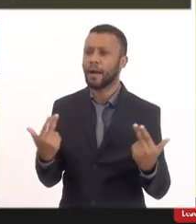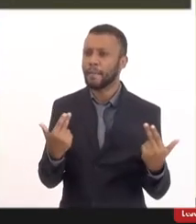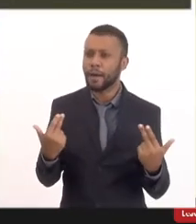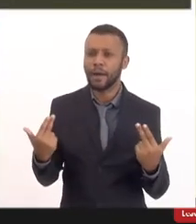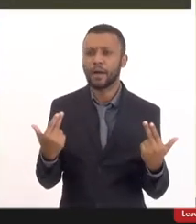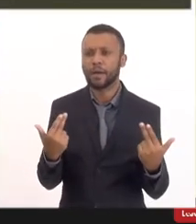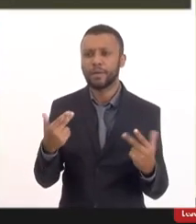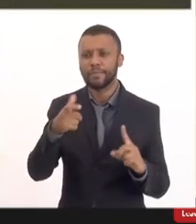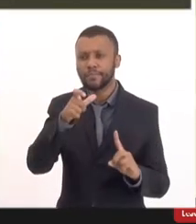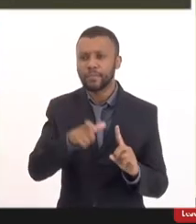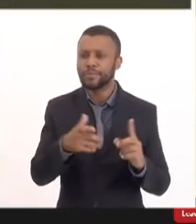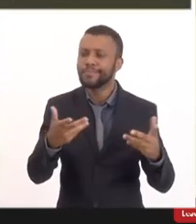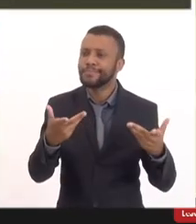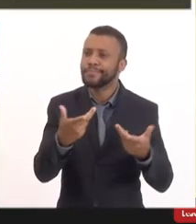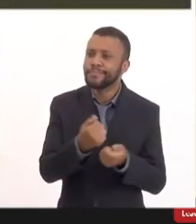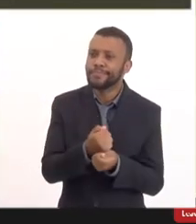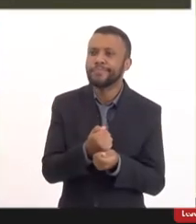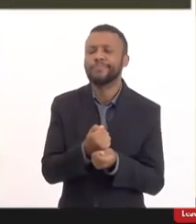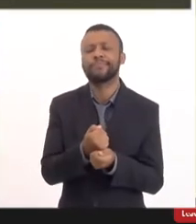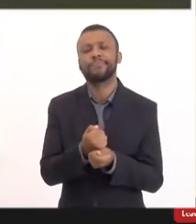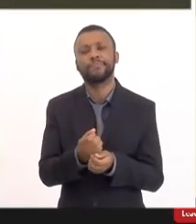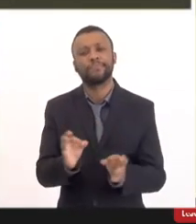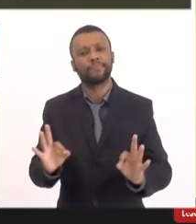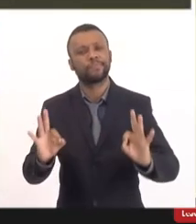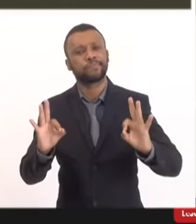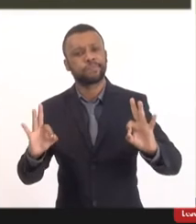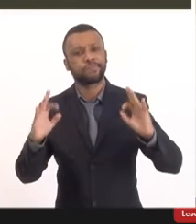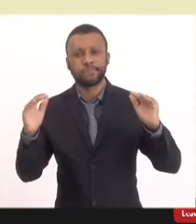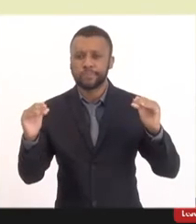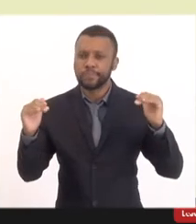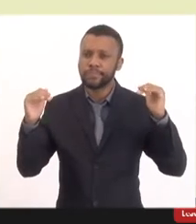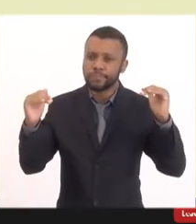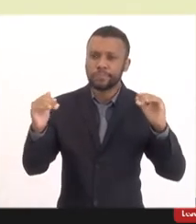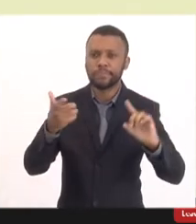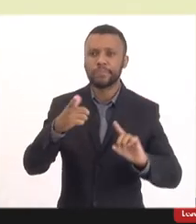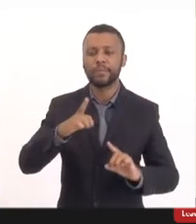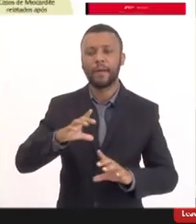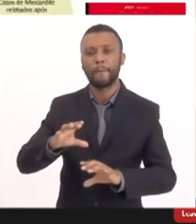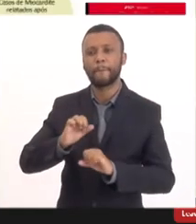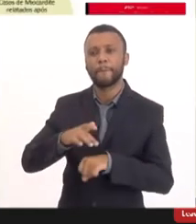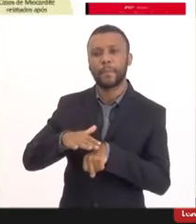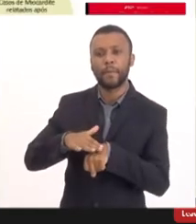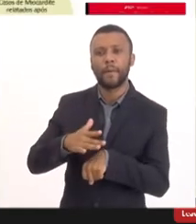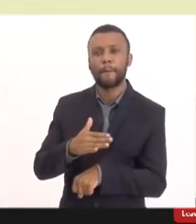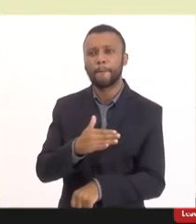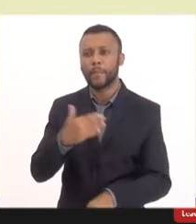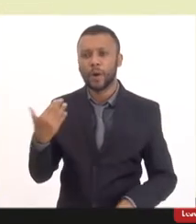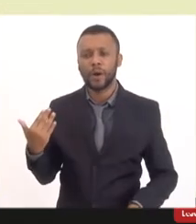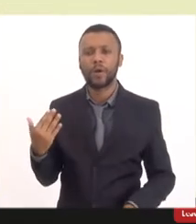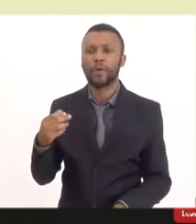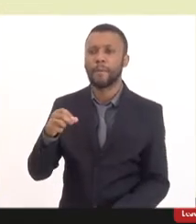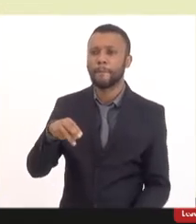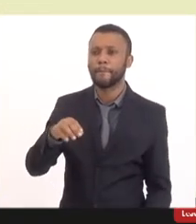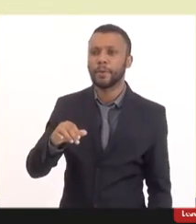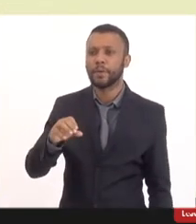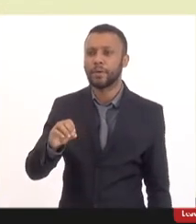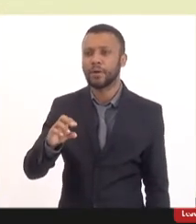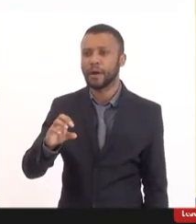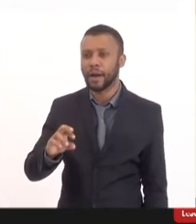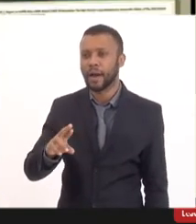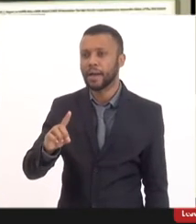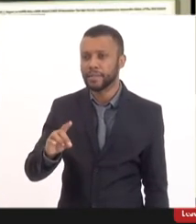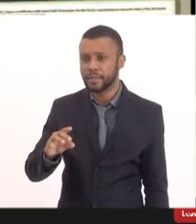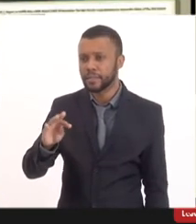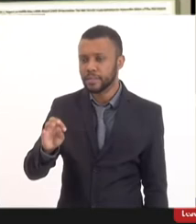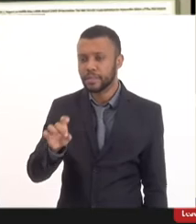sensacional um garoto prodígio que teve miocardite morreu nos braços do pai sangrando e